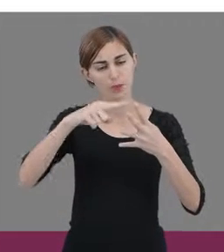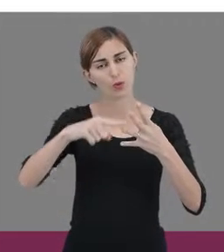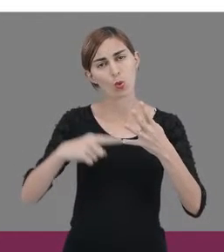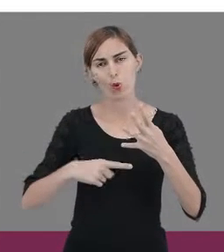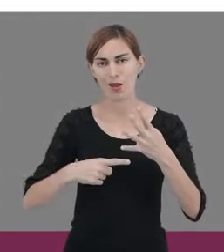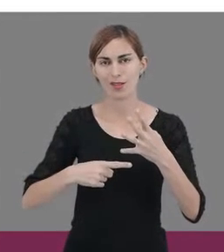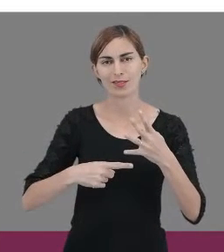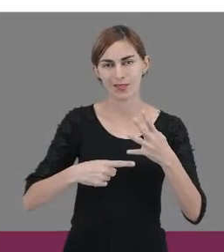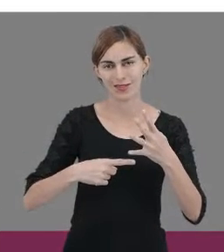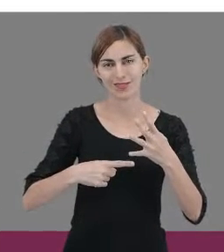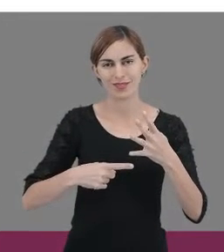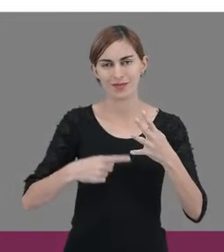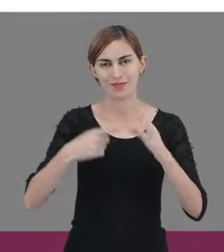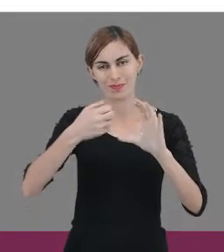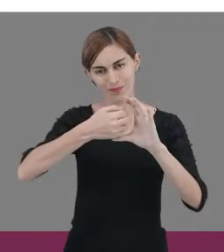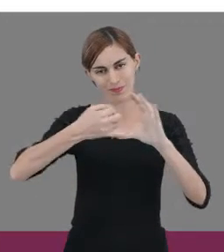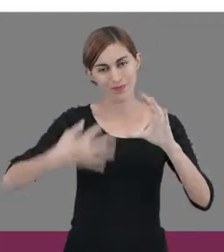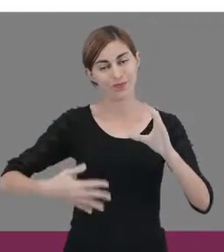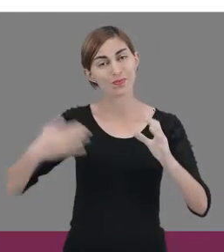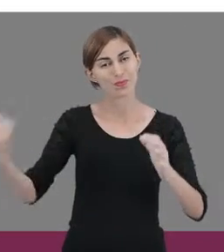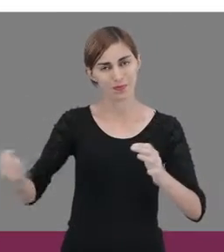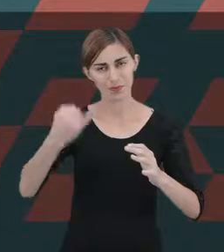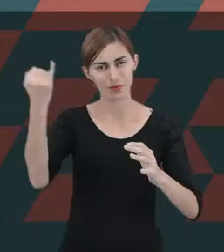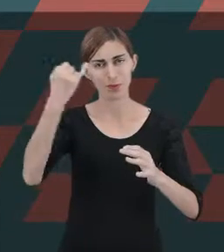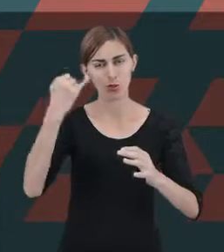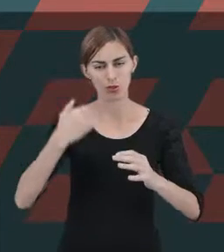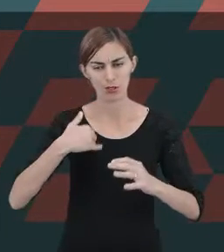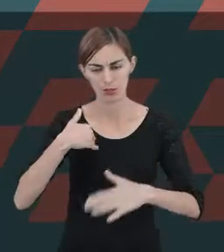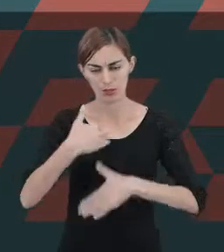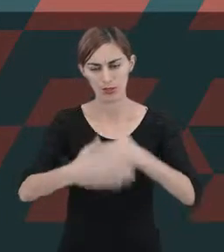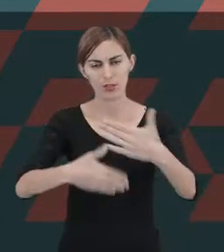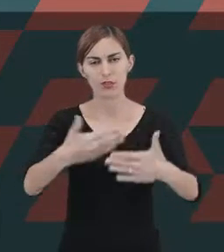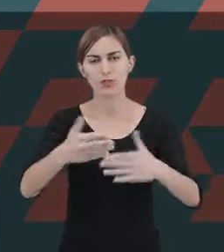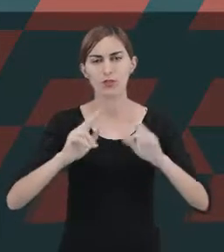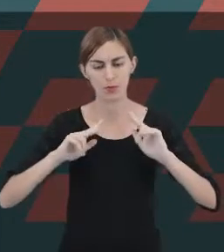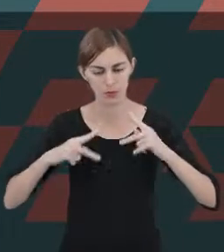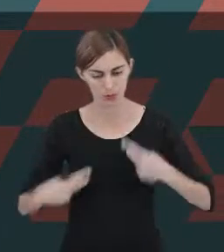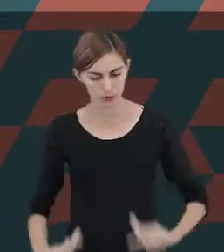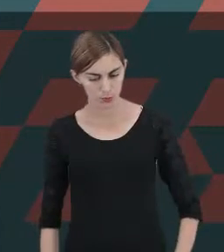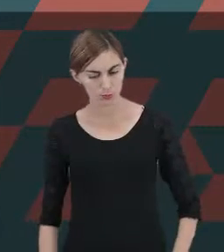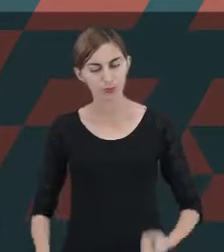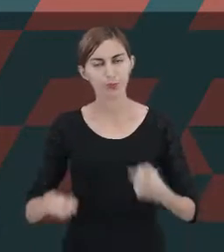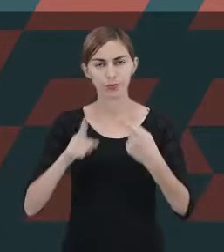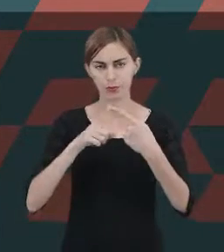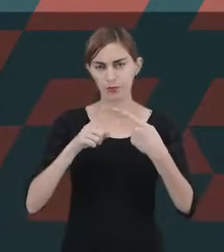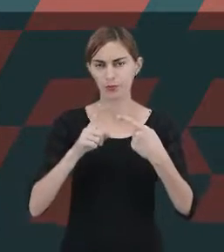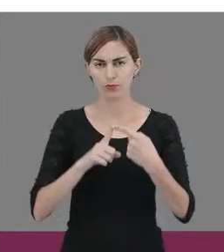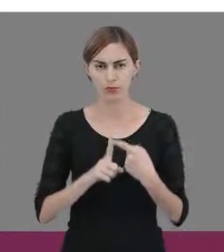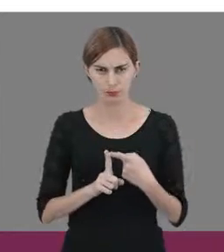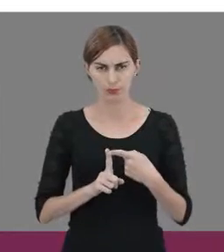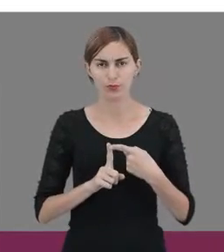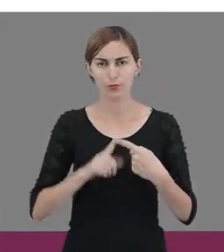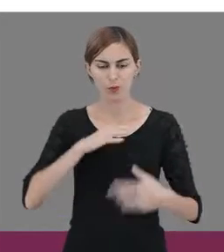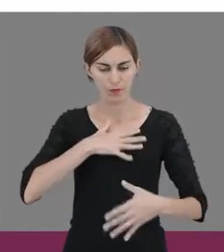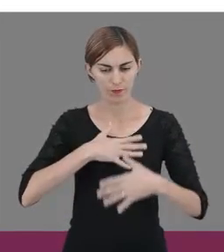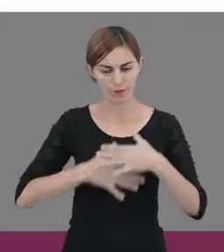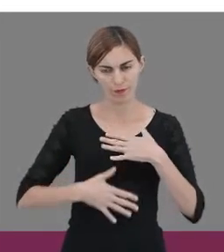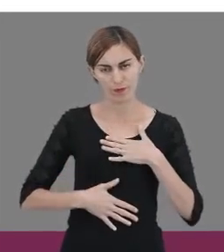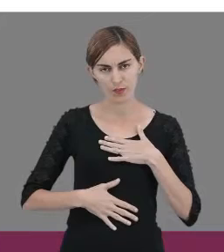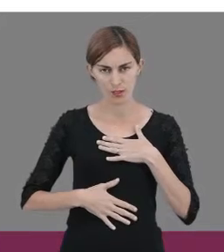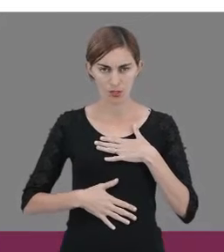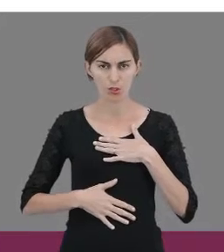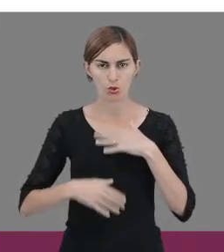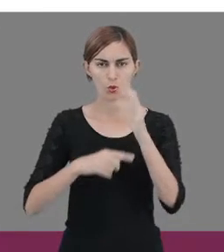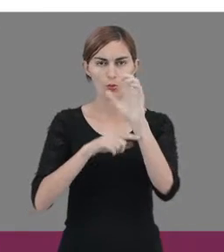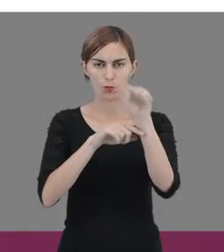que são essenciais para o desenvolvimento humano. Primeiro, nós trazemos o físico-motor. Qual seria esse